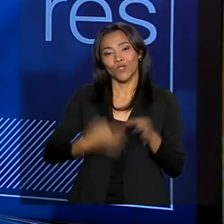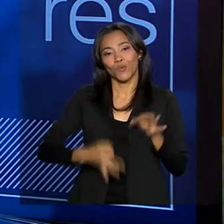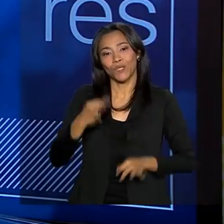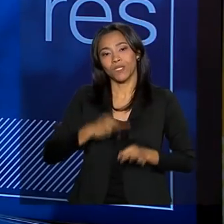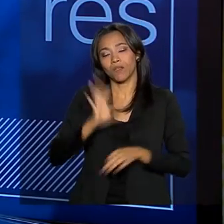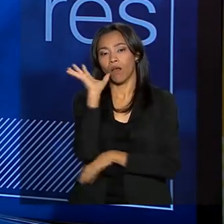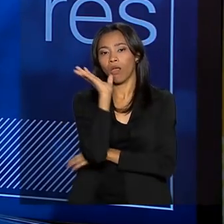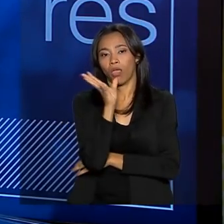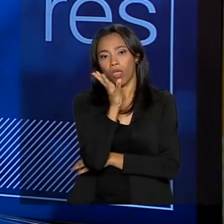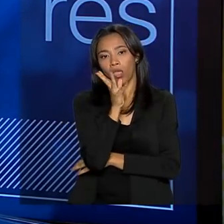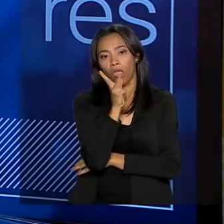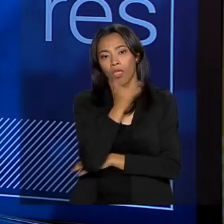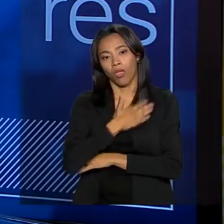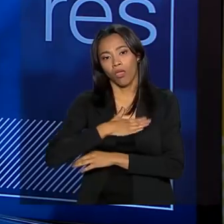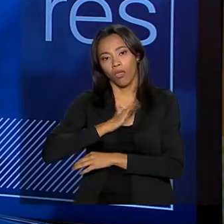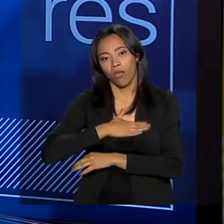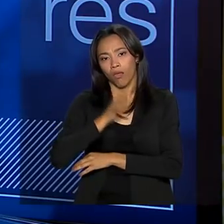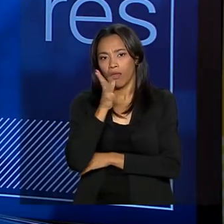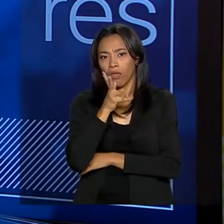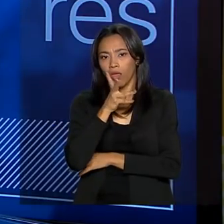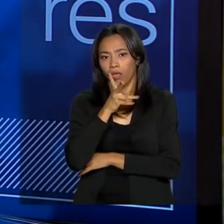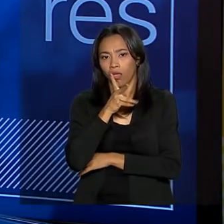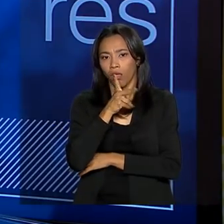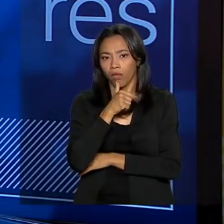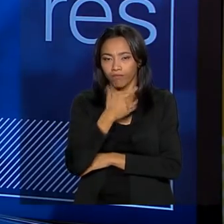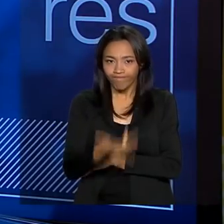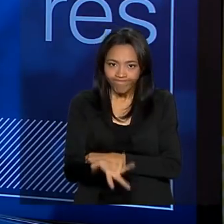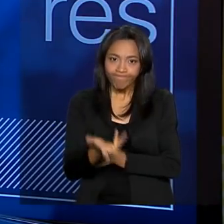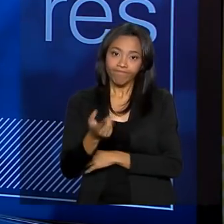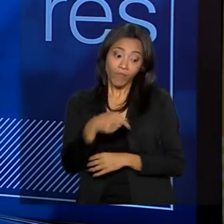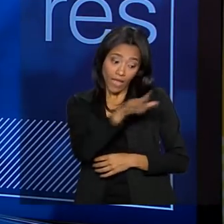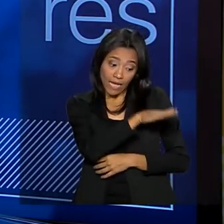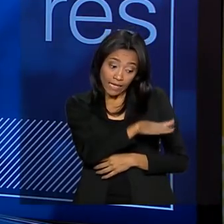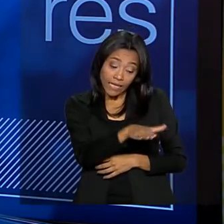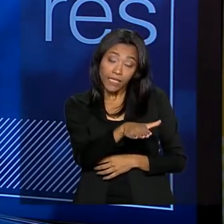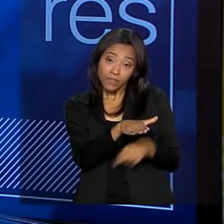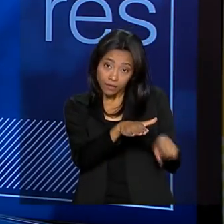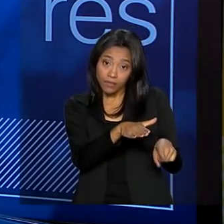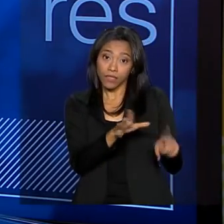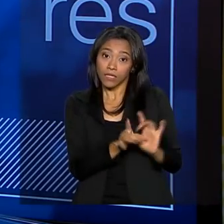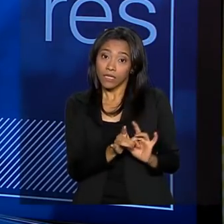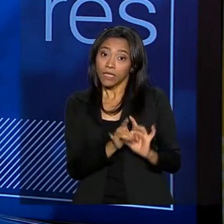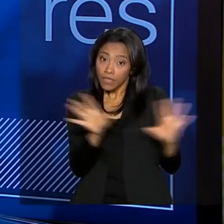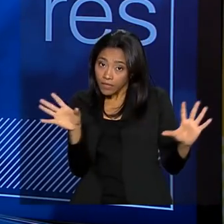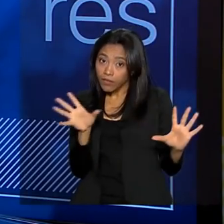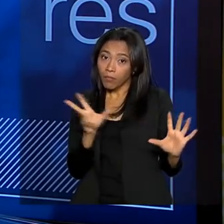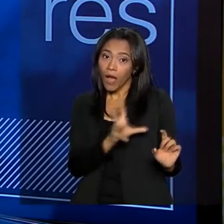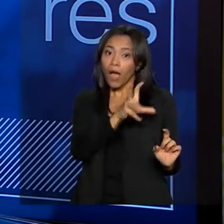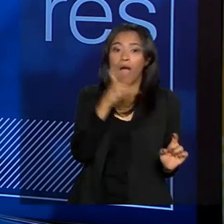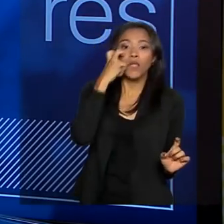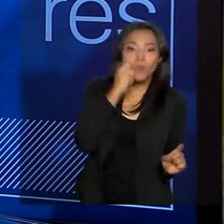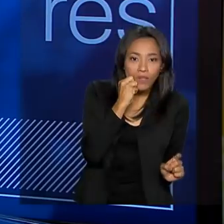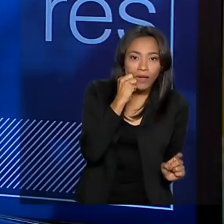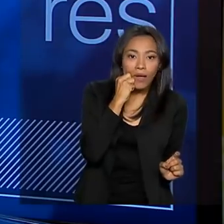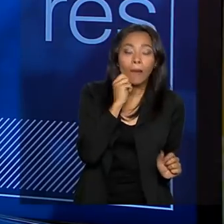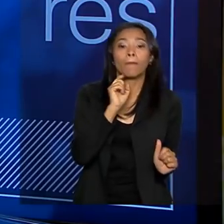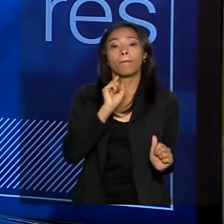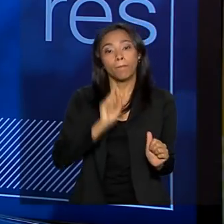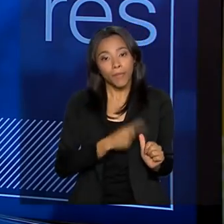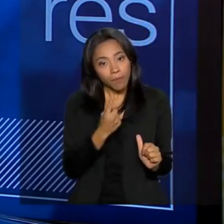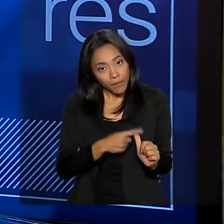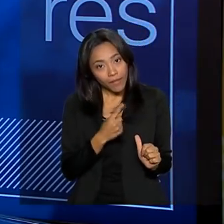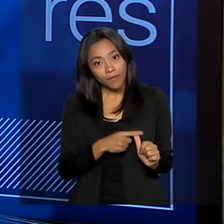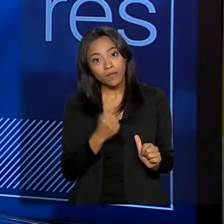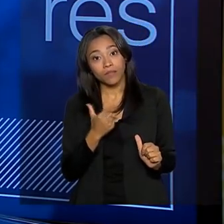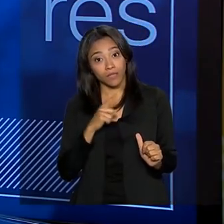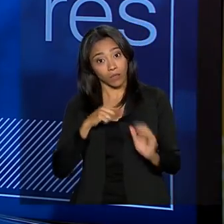justiça é muito lenta. A destituição do pátrio poder. Para uma criança estar disponível para adoção, tem que se destituir o pátrio poder.